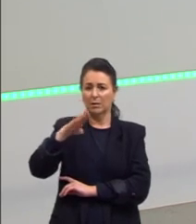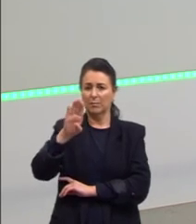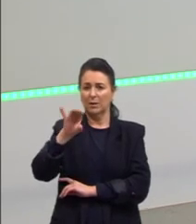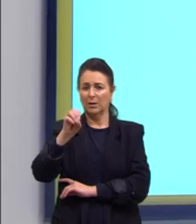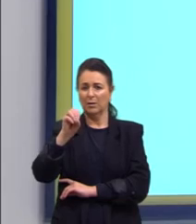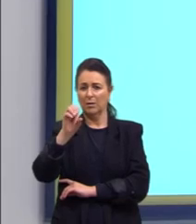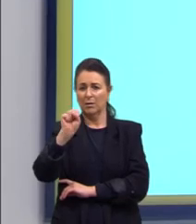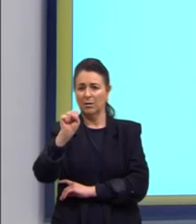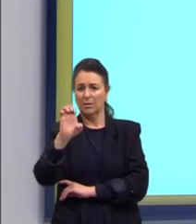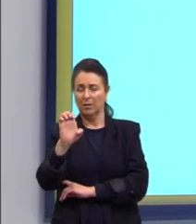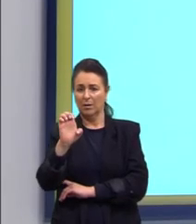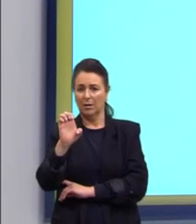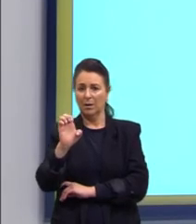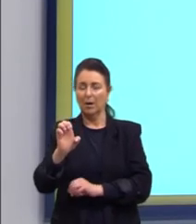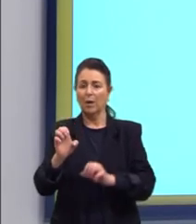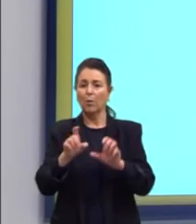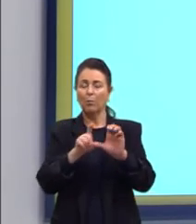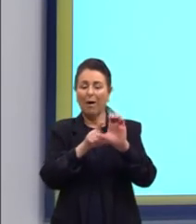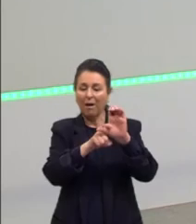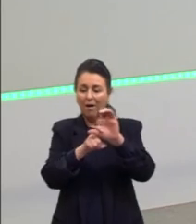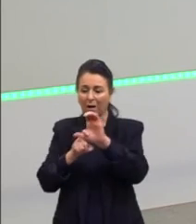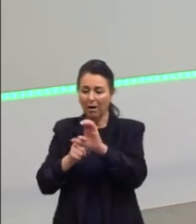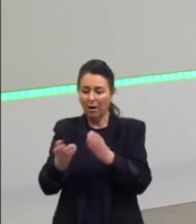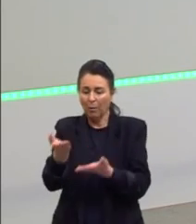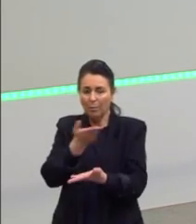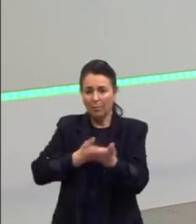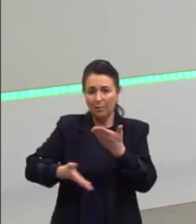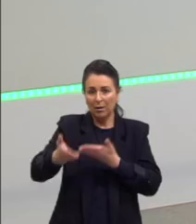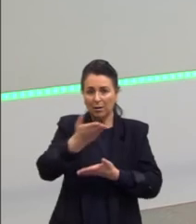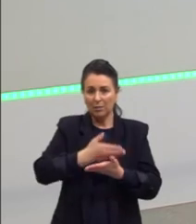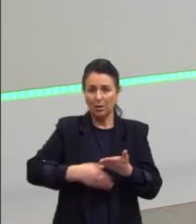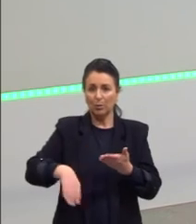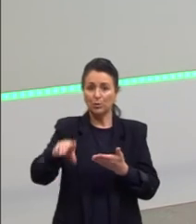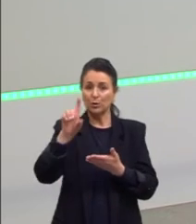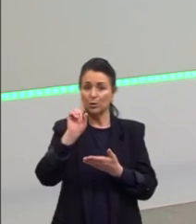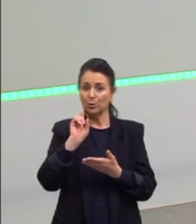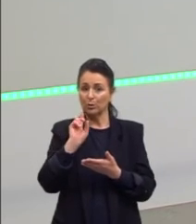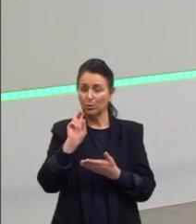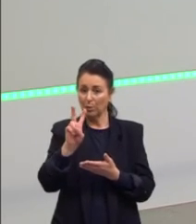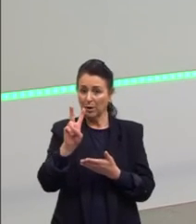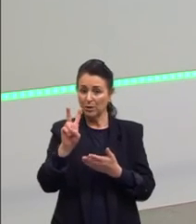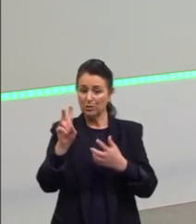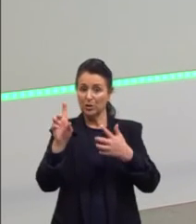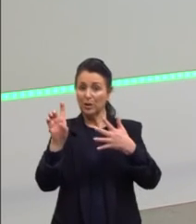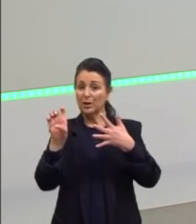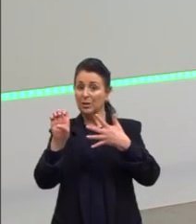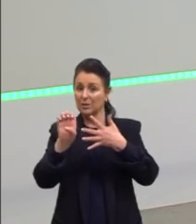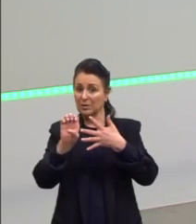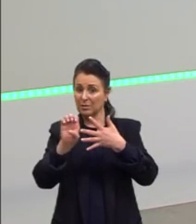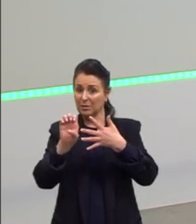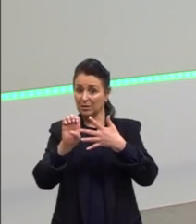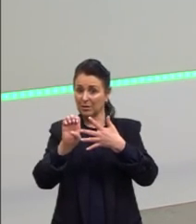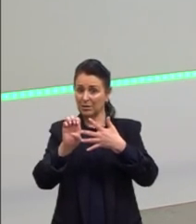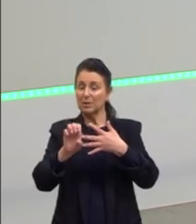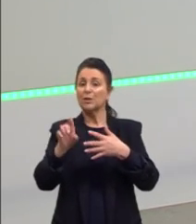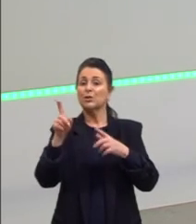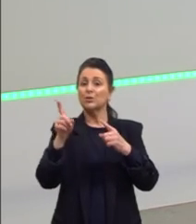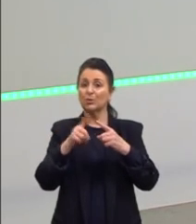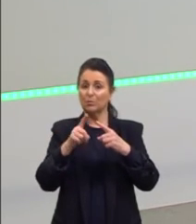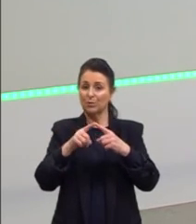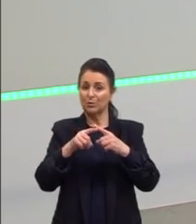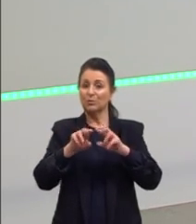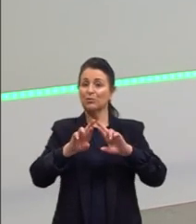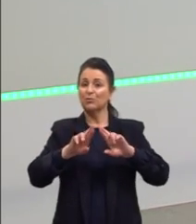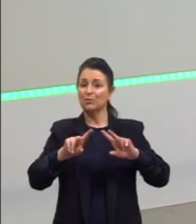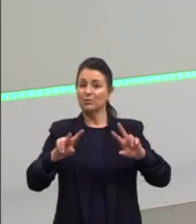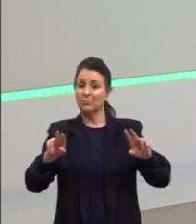relação interespecífica, né? Entre duas espécies diferentes, onde as duas se ajudam, as duas se auxiliam.